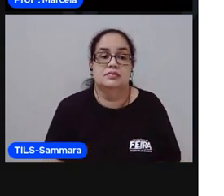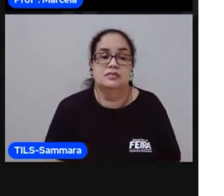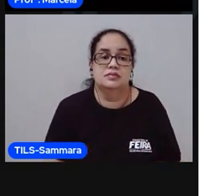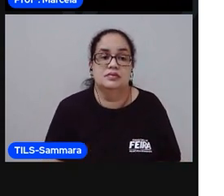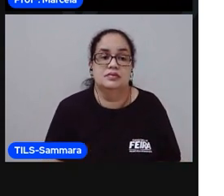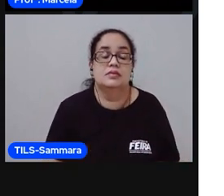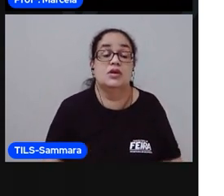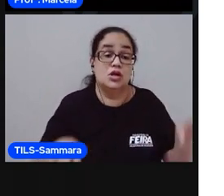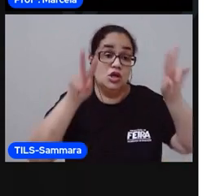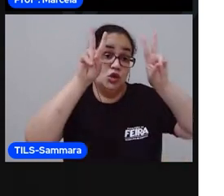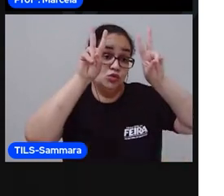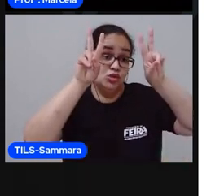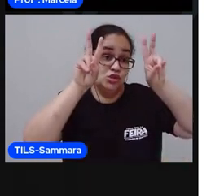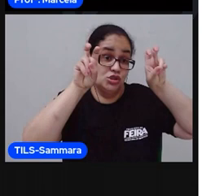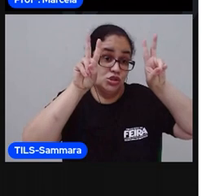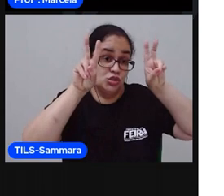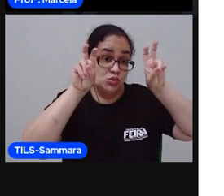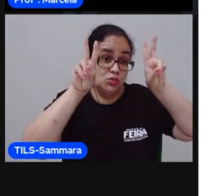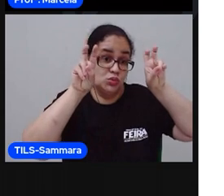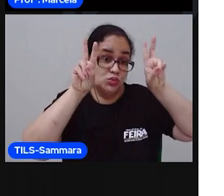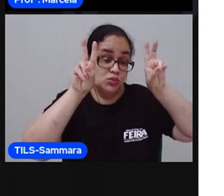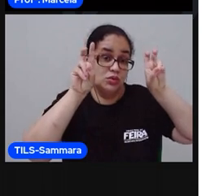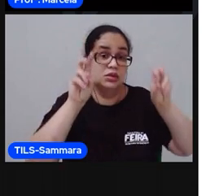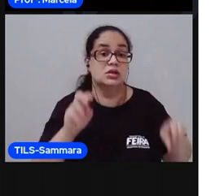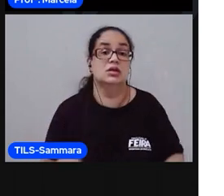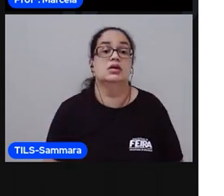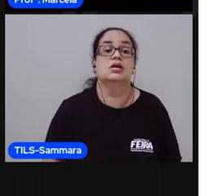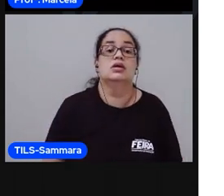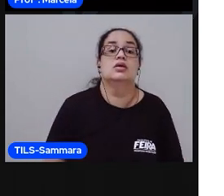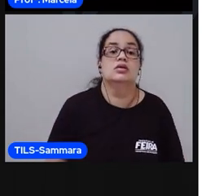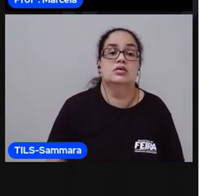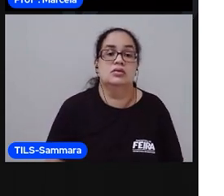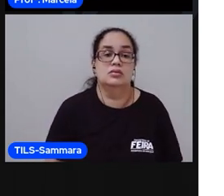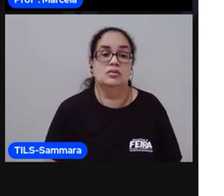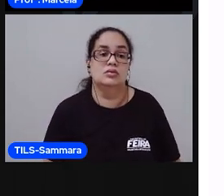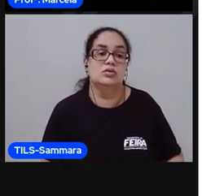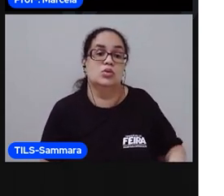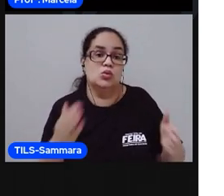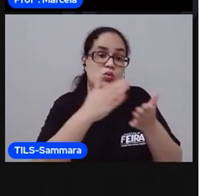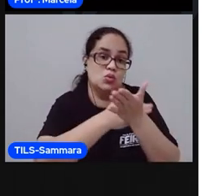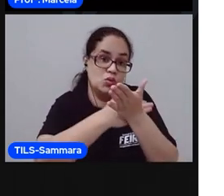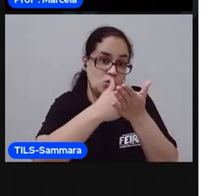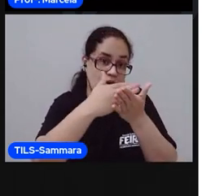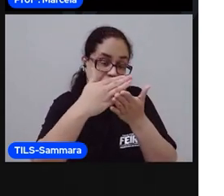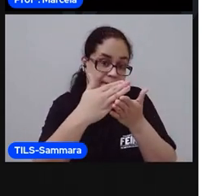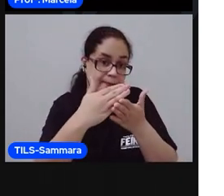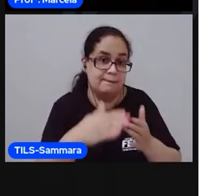É o título, não isso? Então, vamos lá começar pelo título.